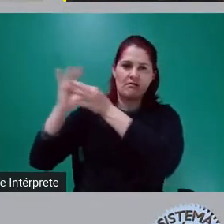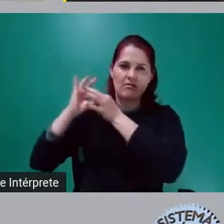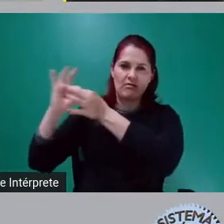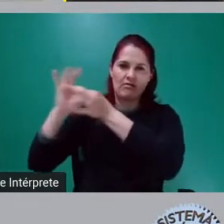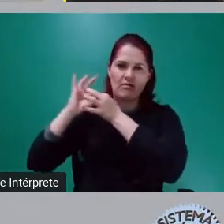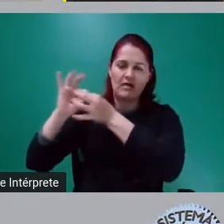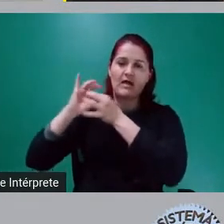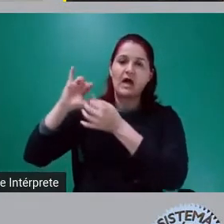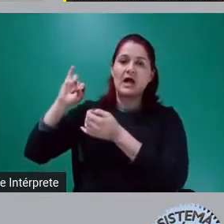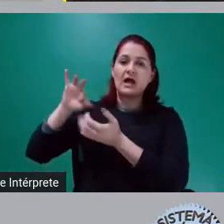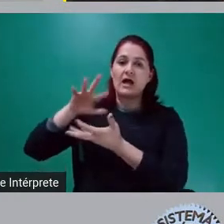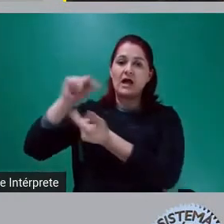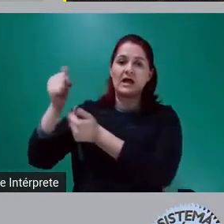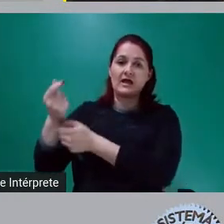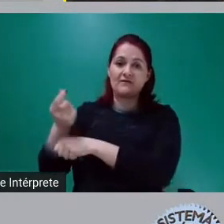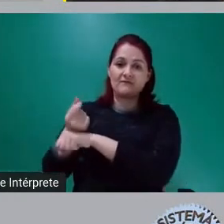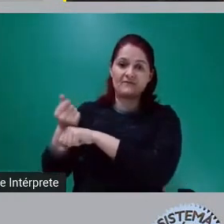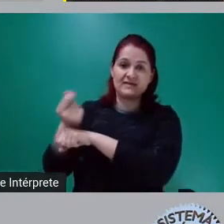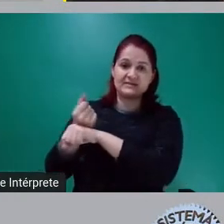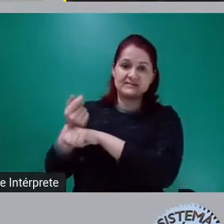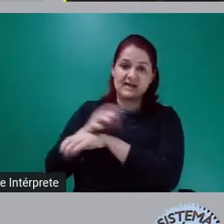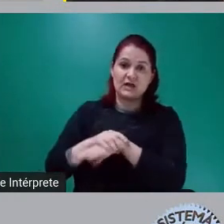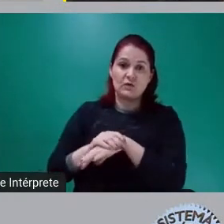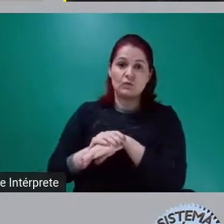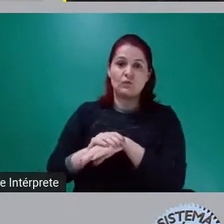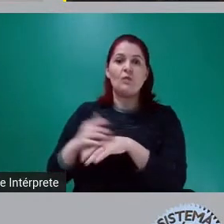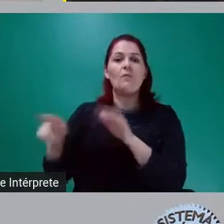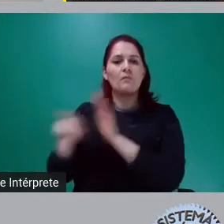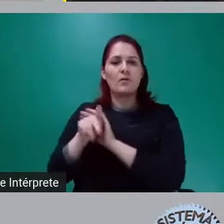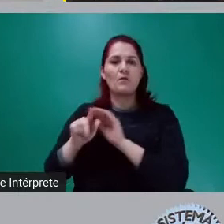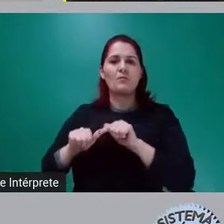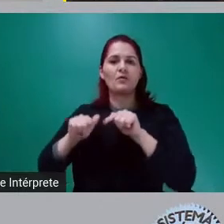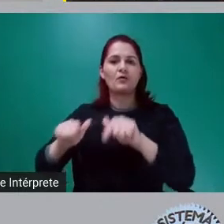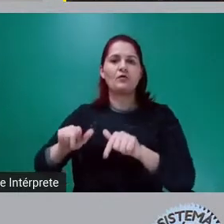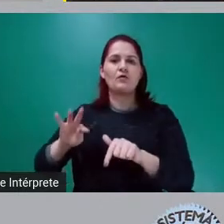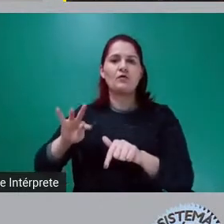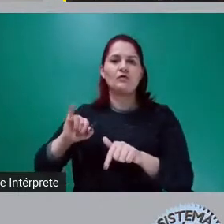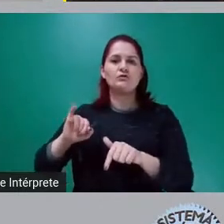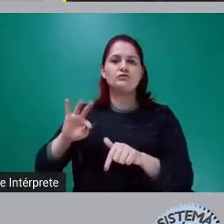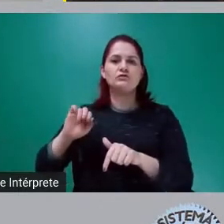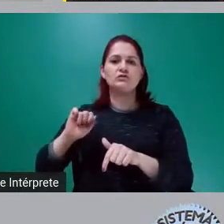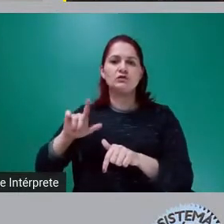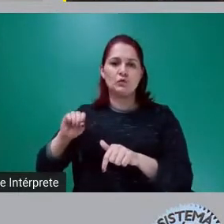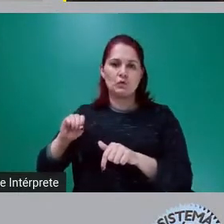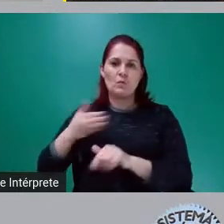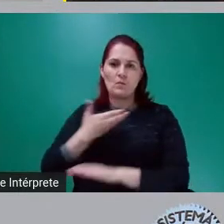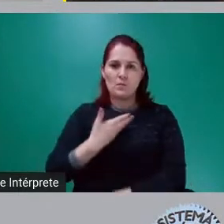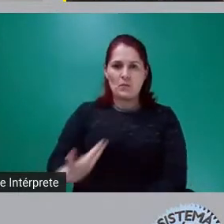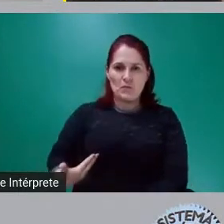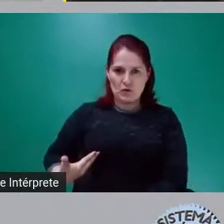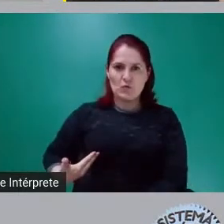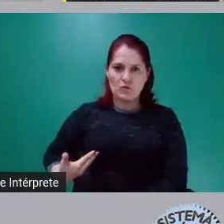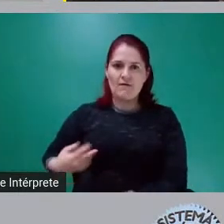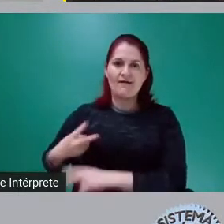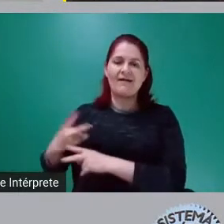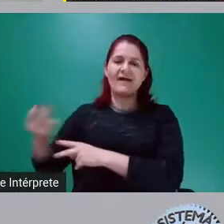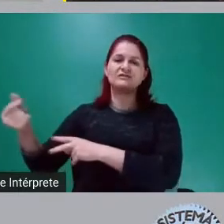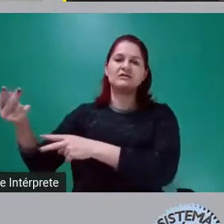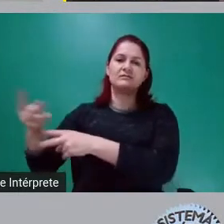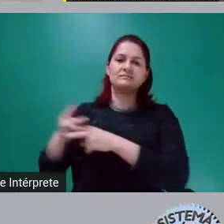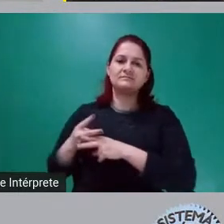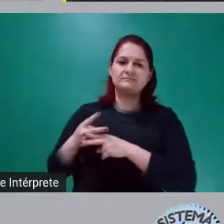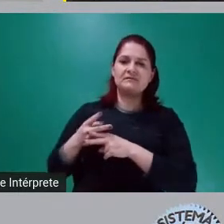lastreada em títulos públicos, é impossível ele interromper o